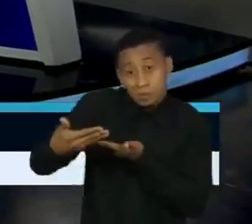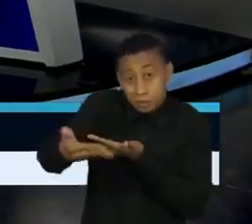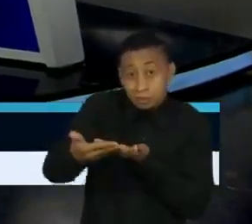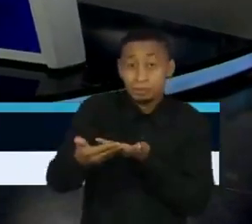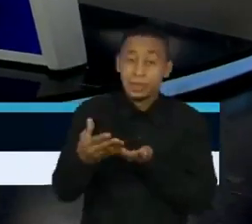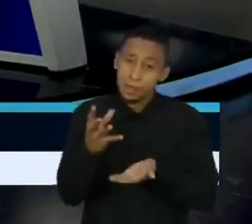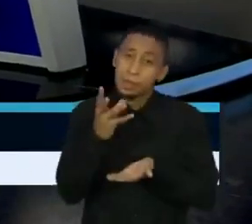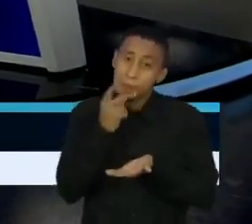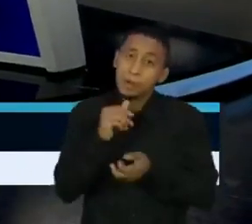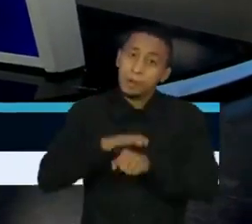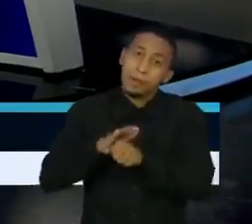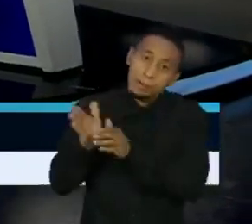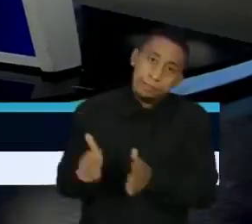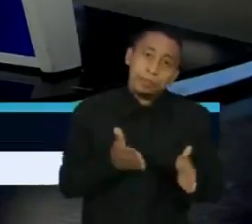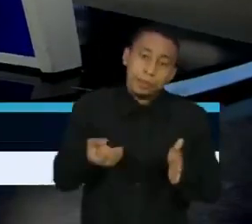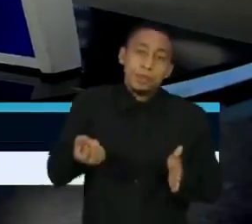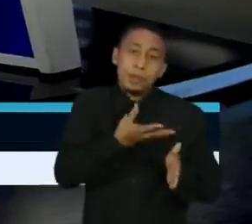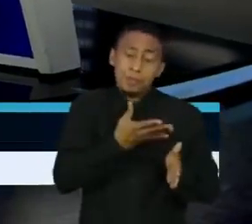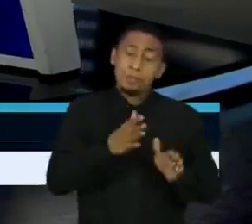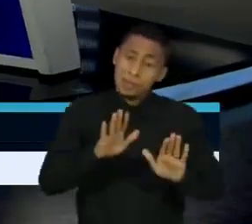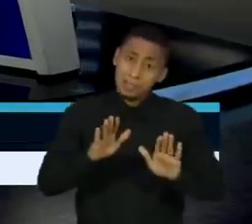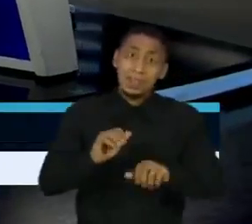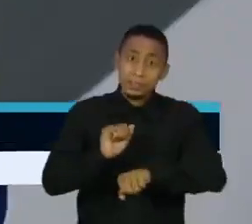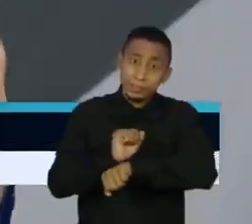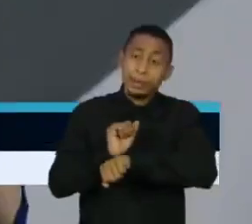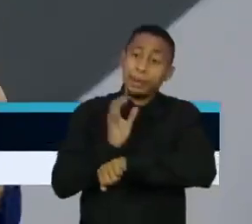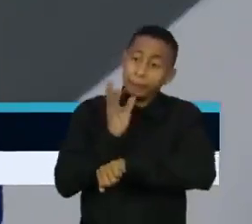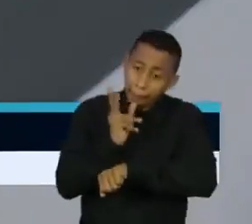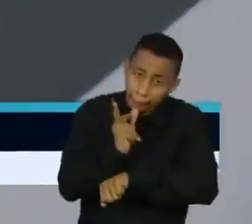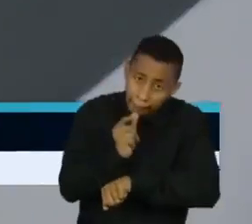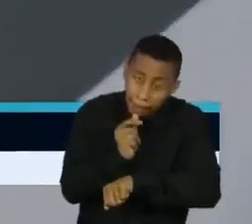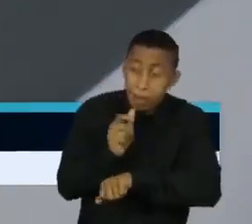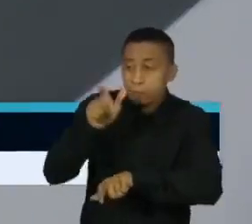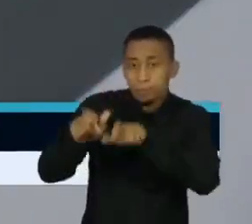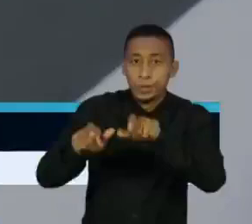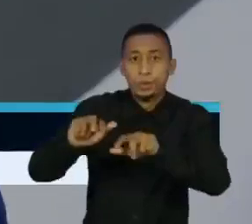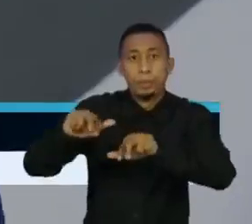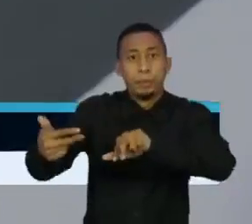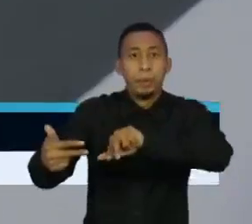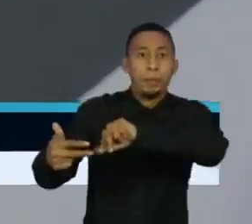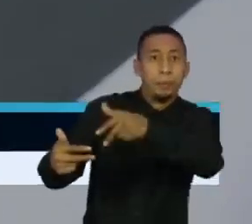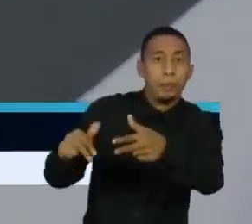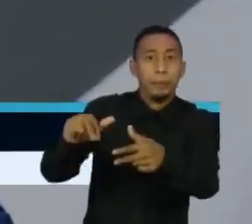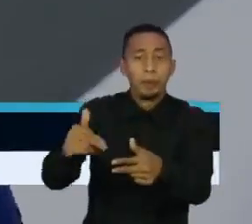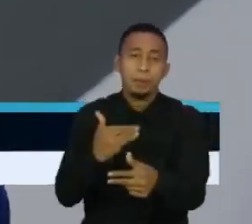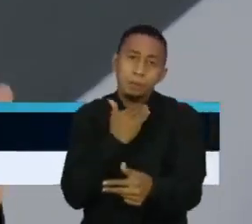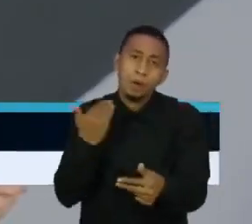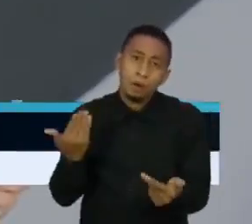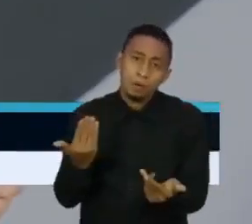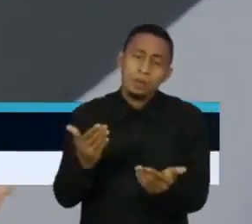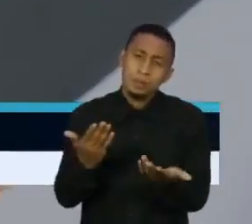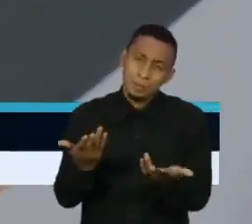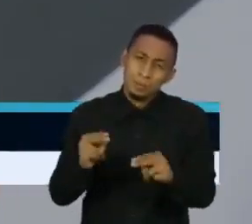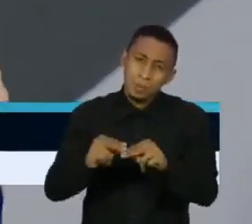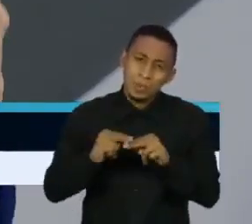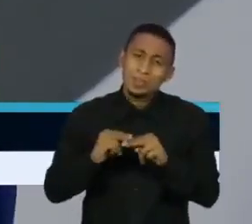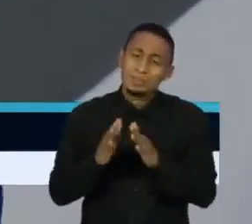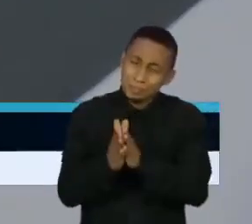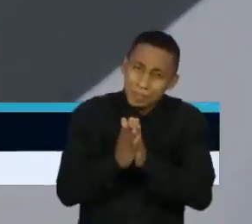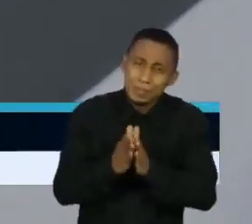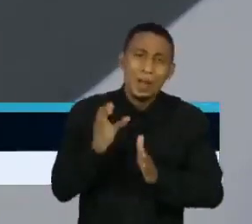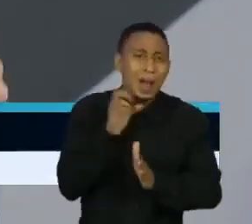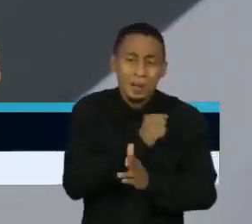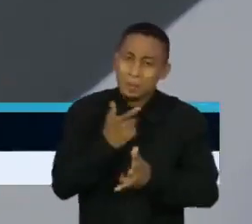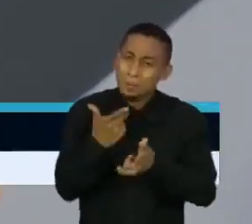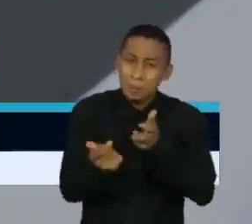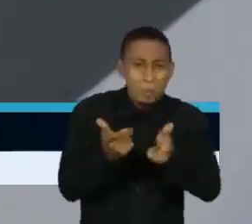E enquanto a gente faz isso, pessoas morrem. Então, por isso que a gente fala tanto que precisa vacinar rapidamente e